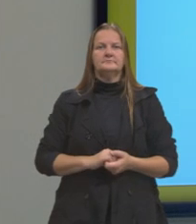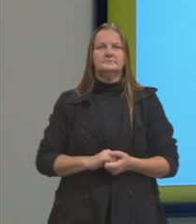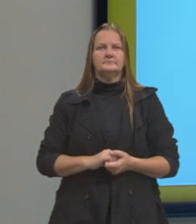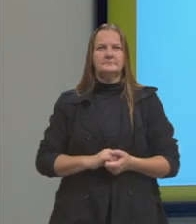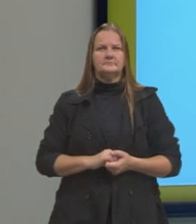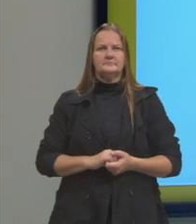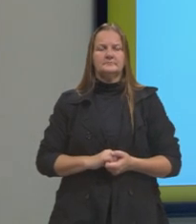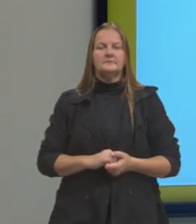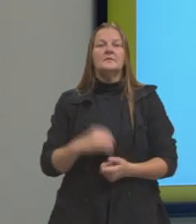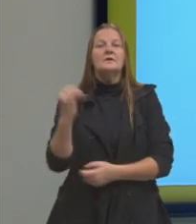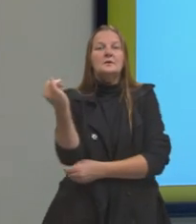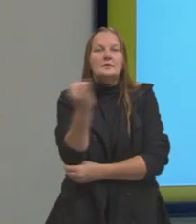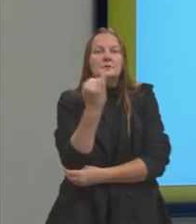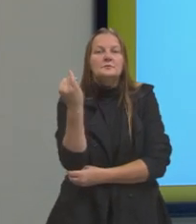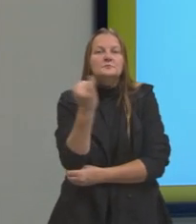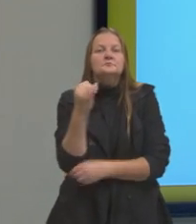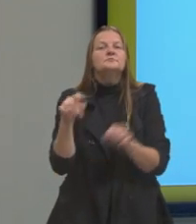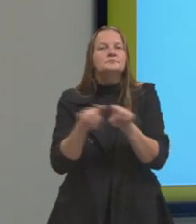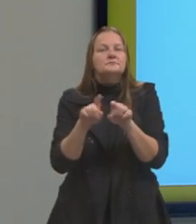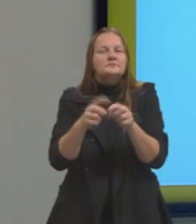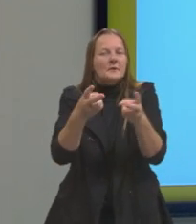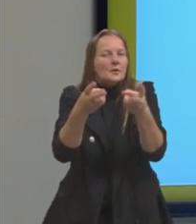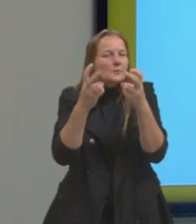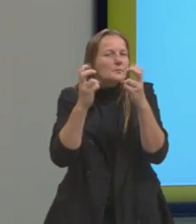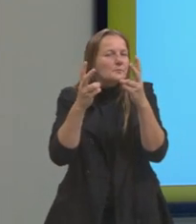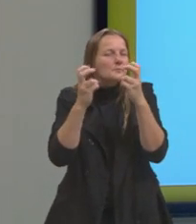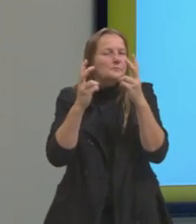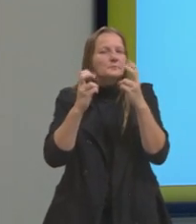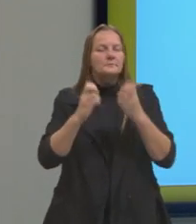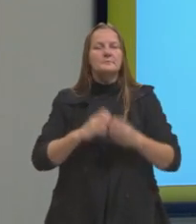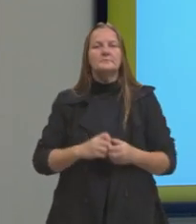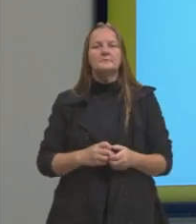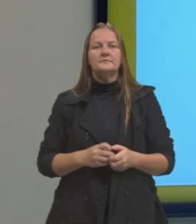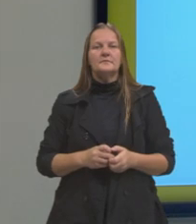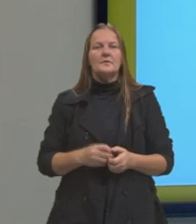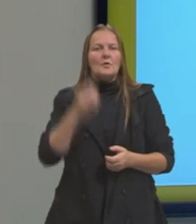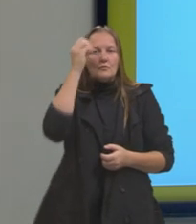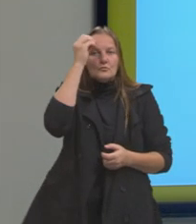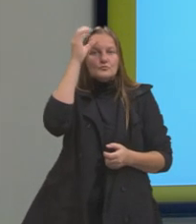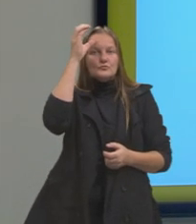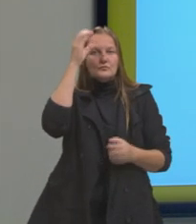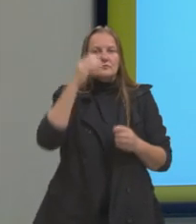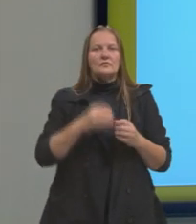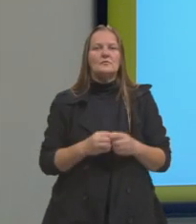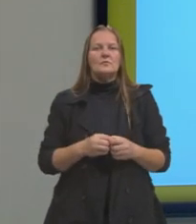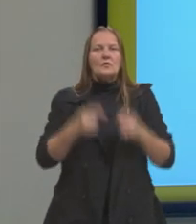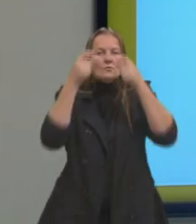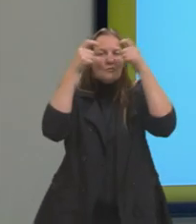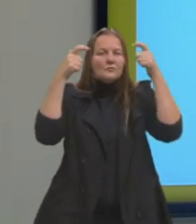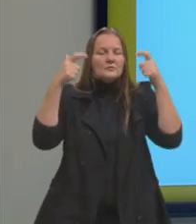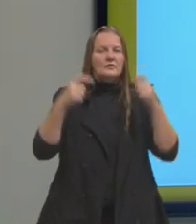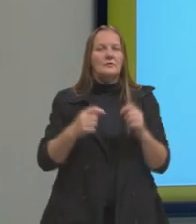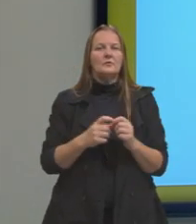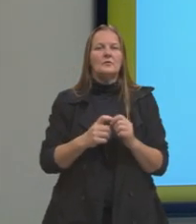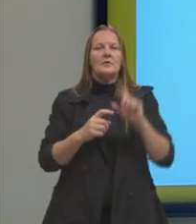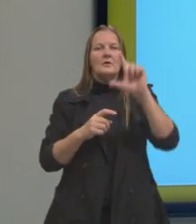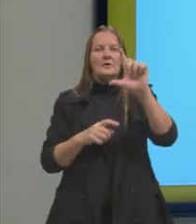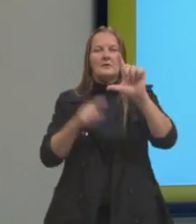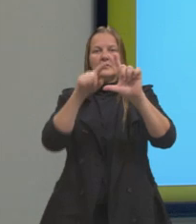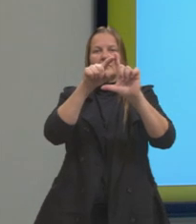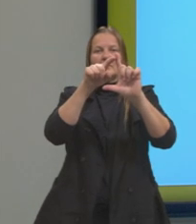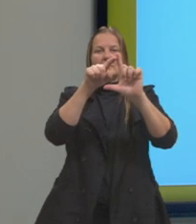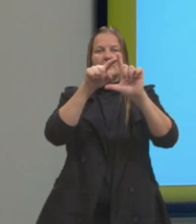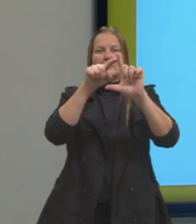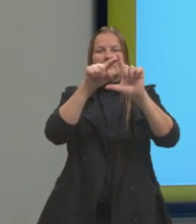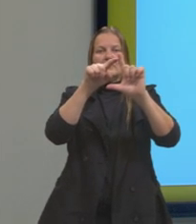Muito importante também, agora eu trago para vocês o conhecimento sobre ângulos e vejam como isso está totalmente